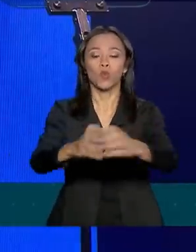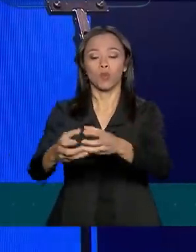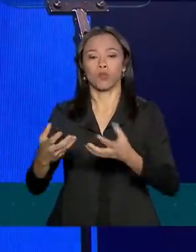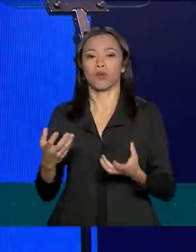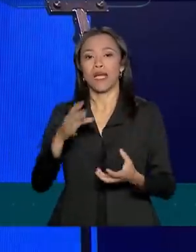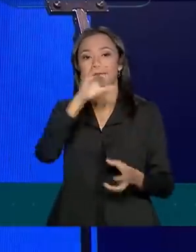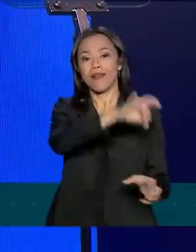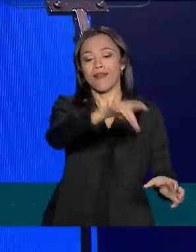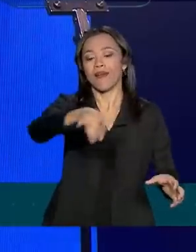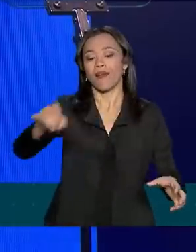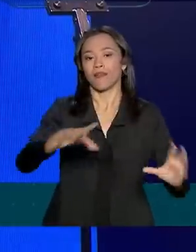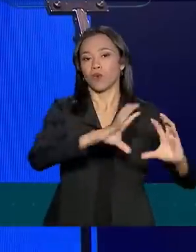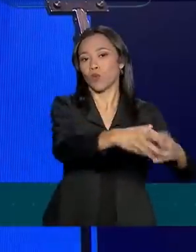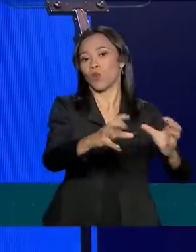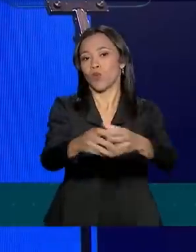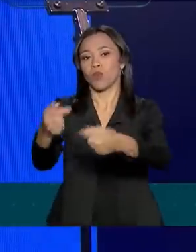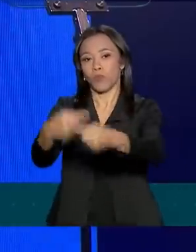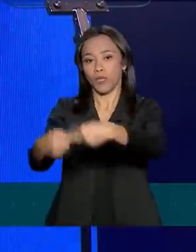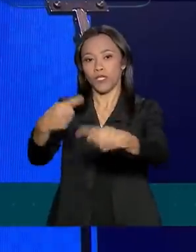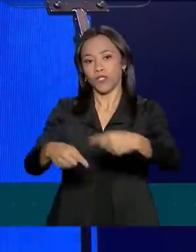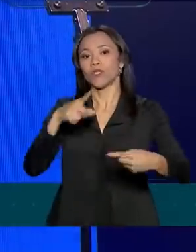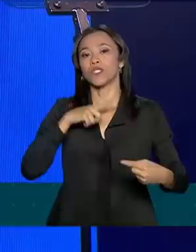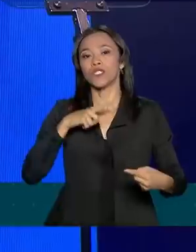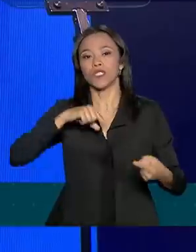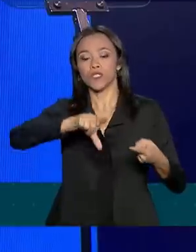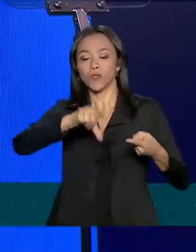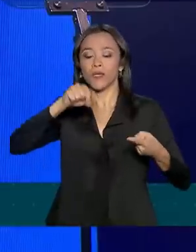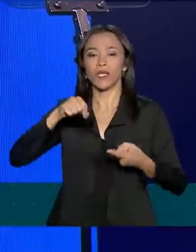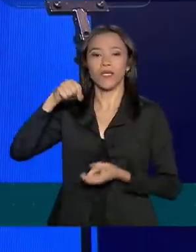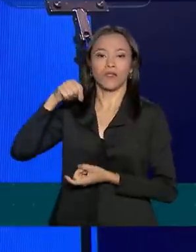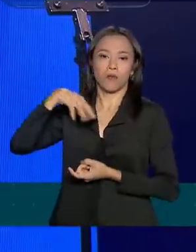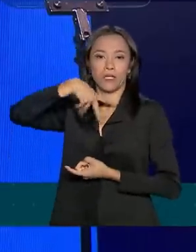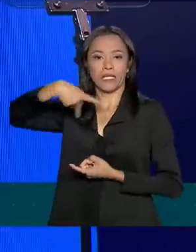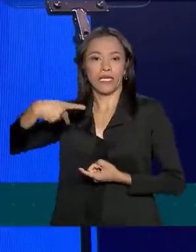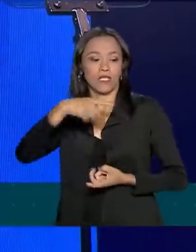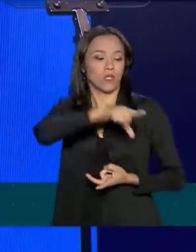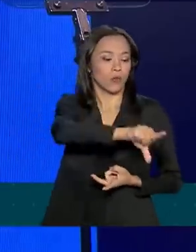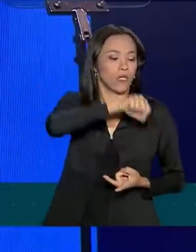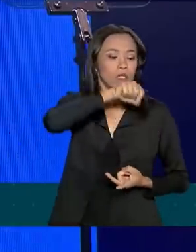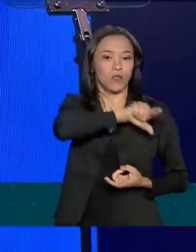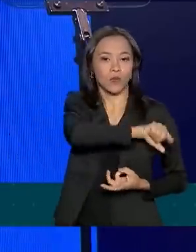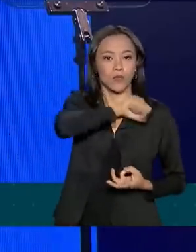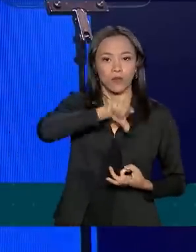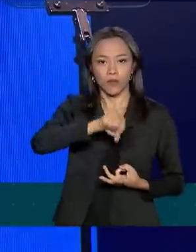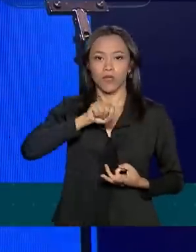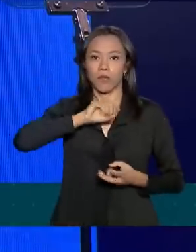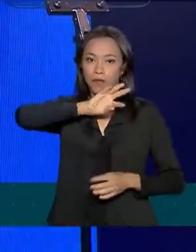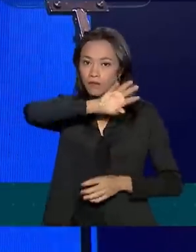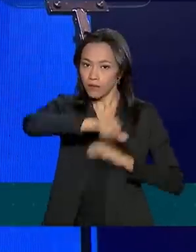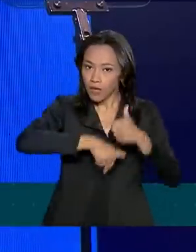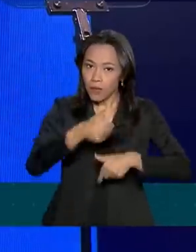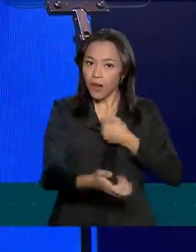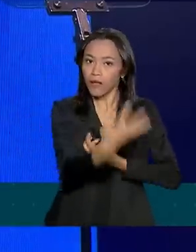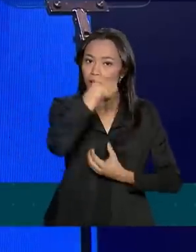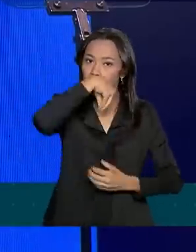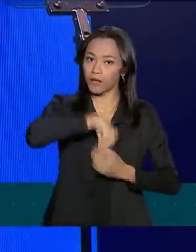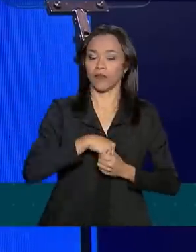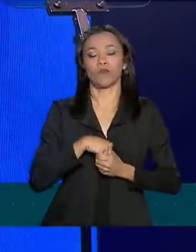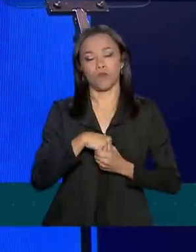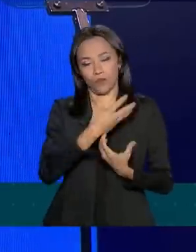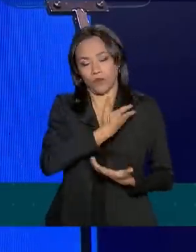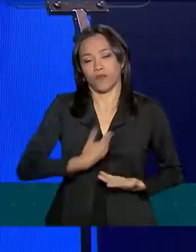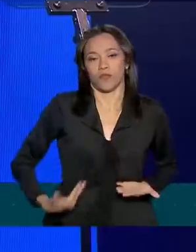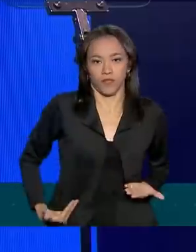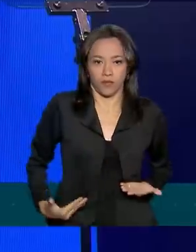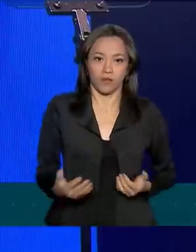tinha uma vice-presidência e, com todo respeito, o presidente, para ser